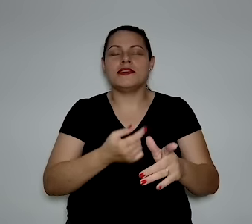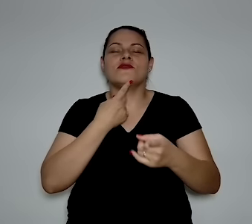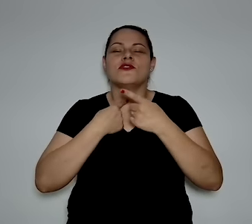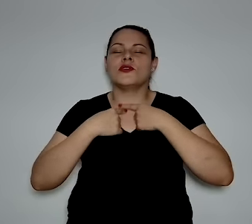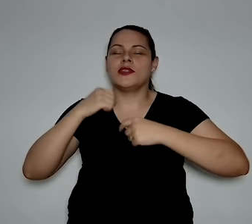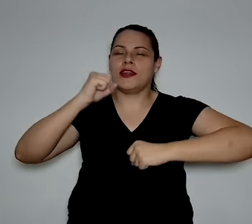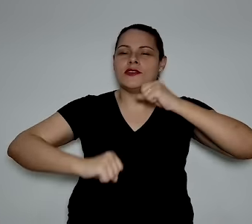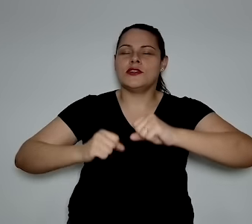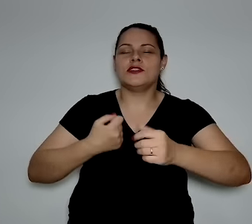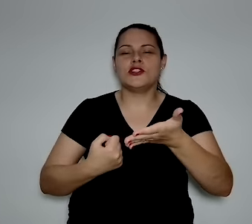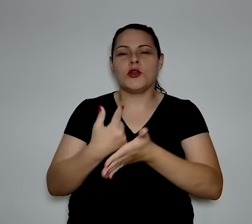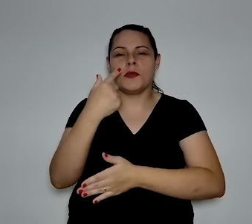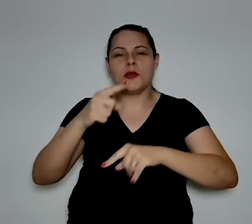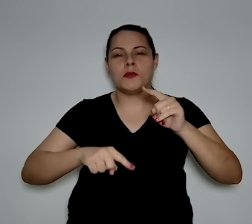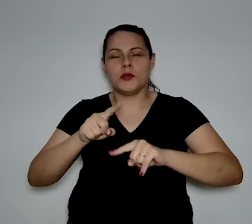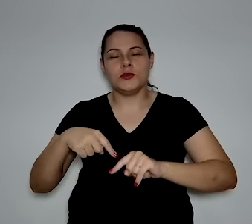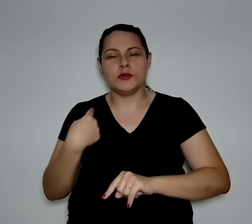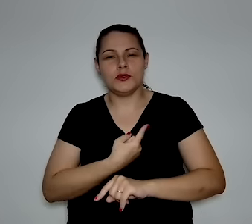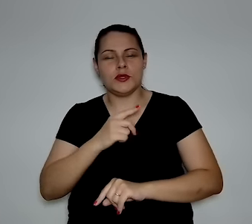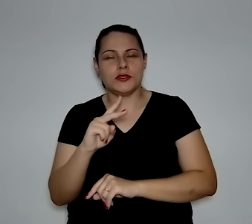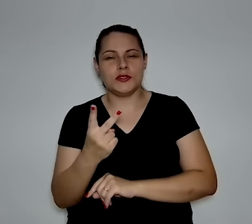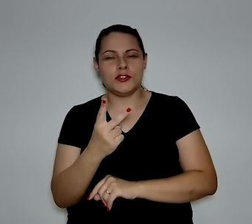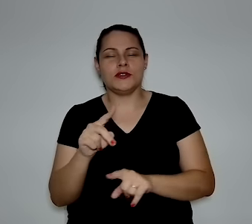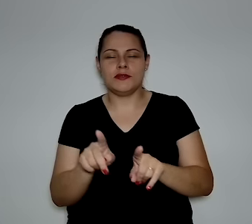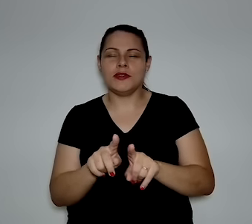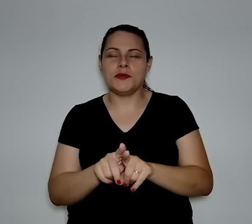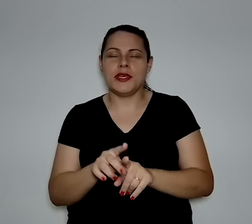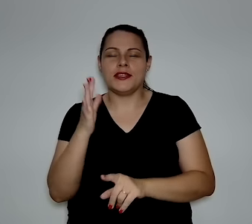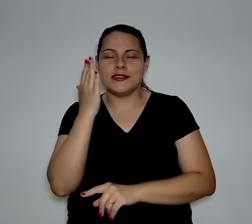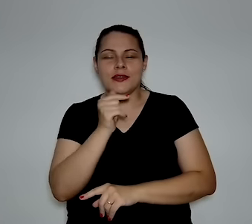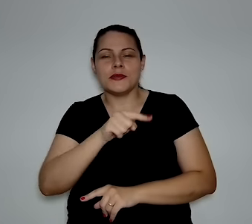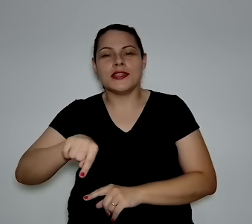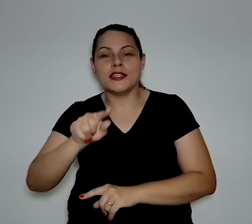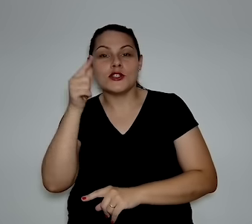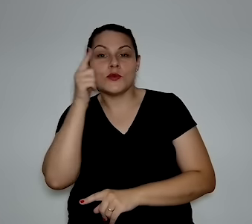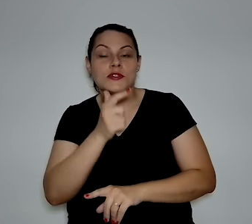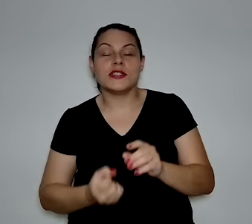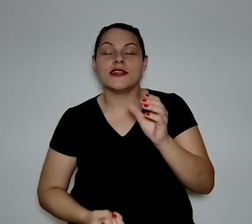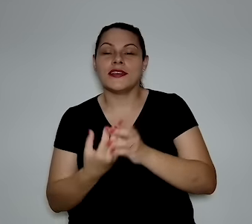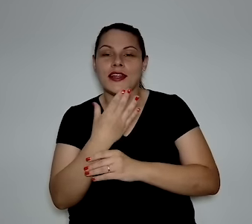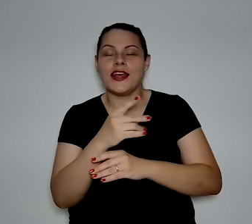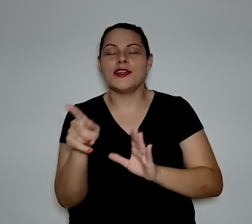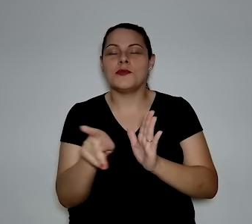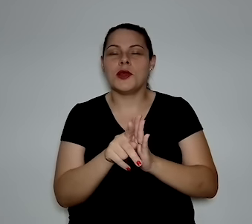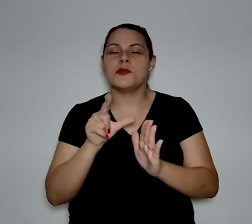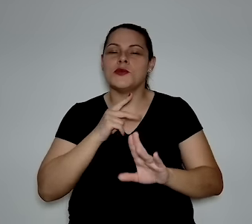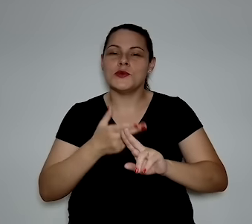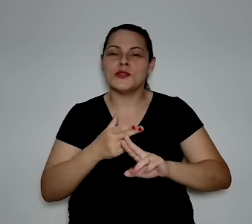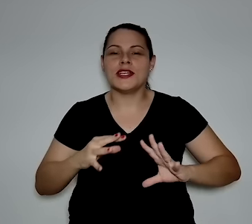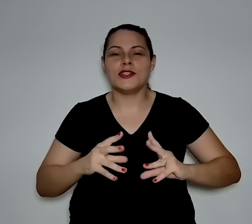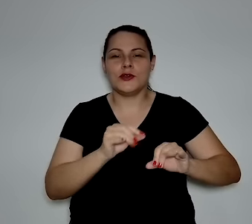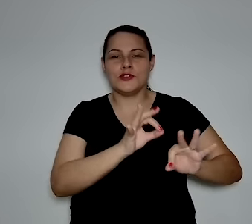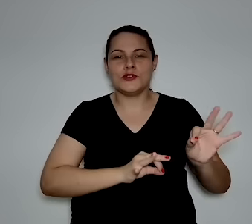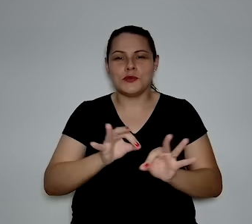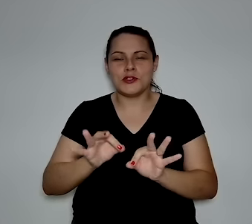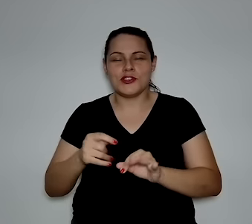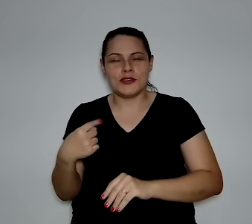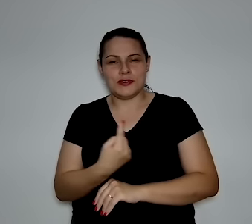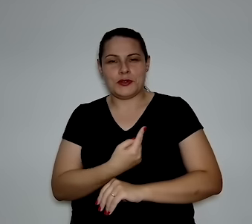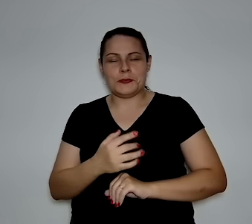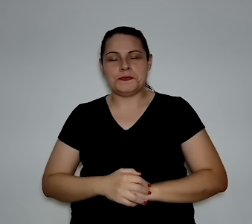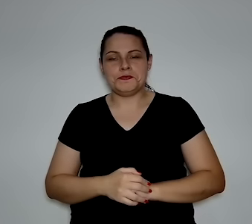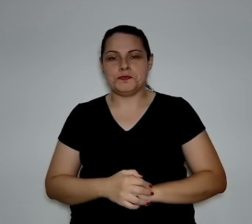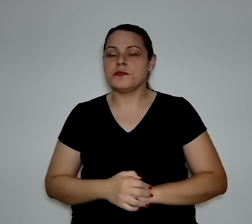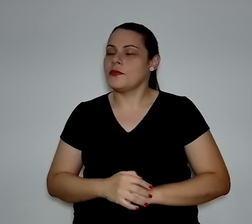industriais de nível de importe um pouco mais elevado que consigam tirar esses projetos do papel. Interessante